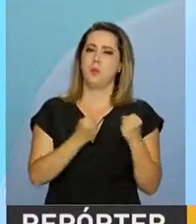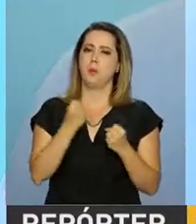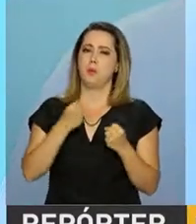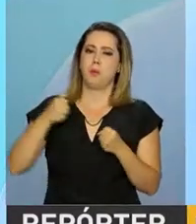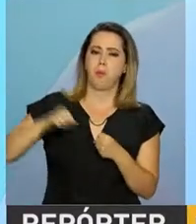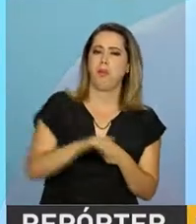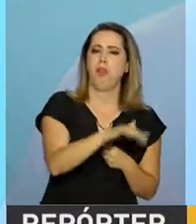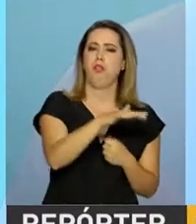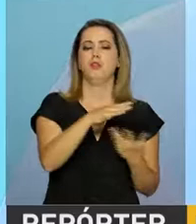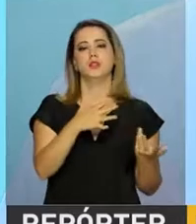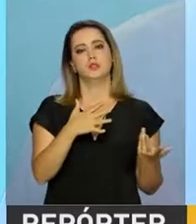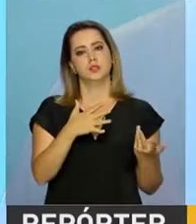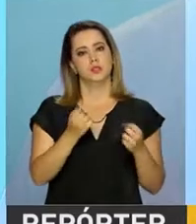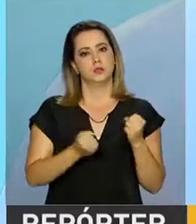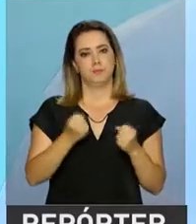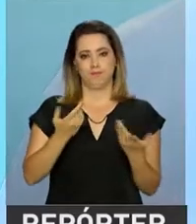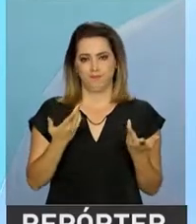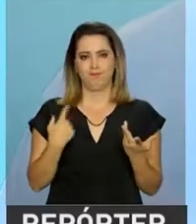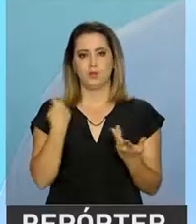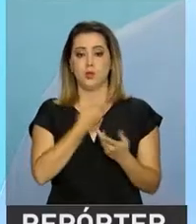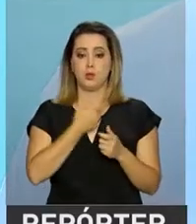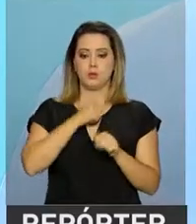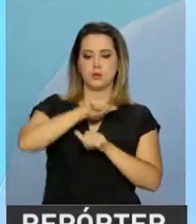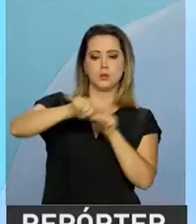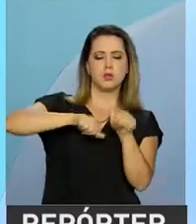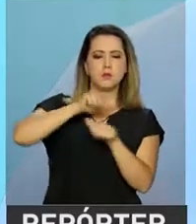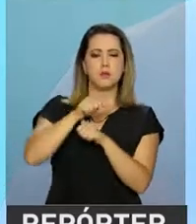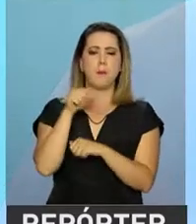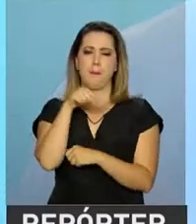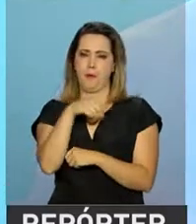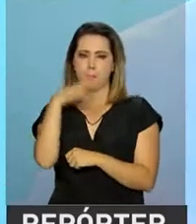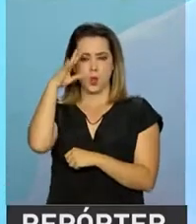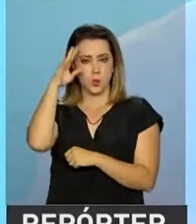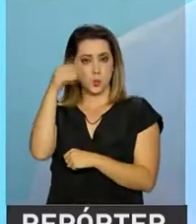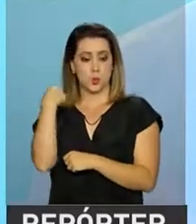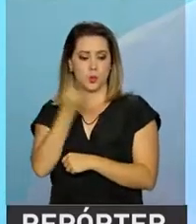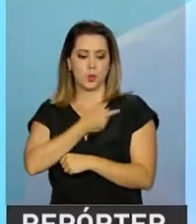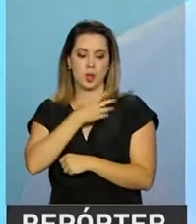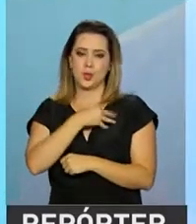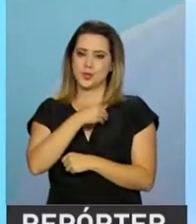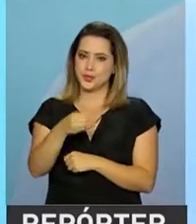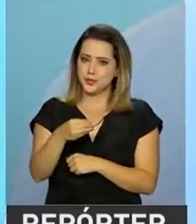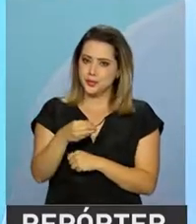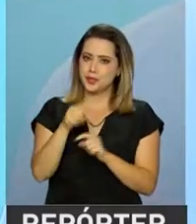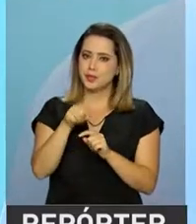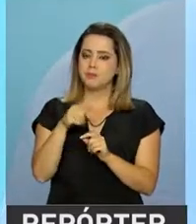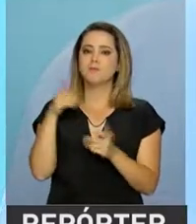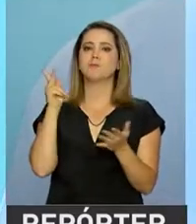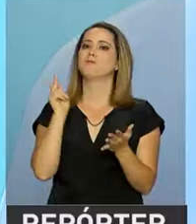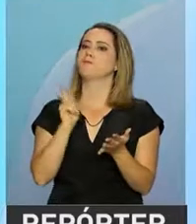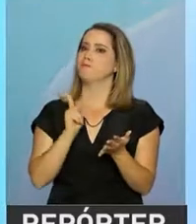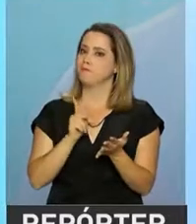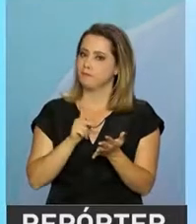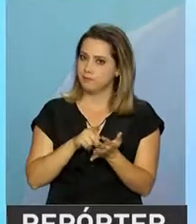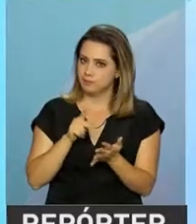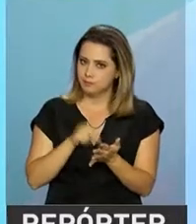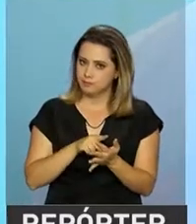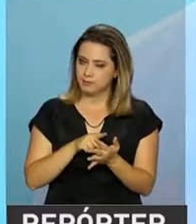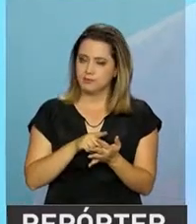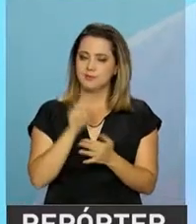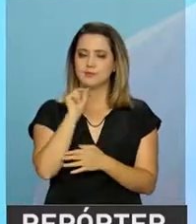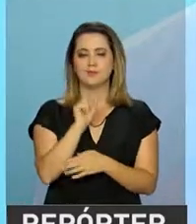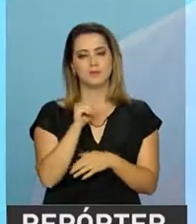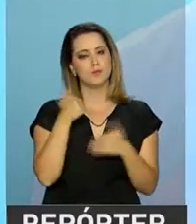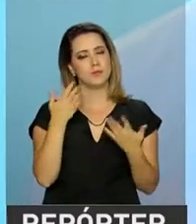e nós resolvemos transformar o sonho da nossa filha Rafaela em uma realidade. E